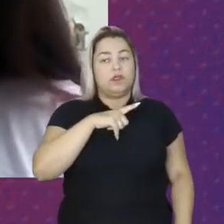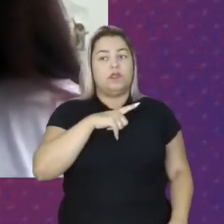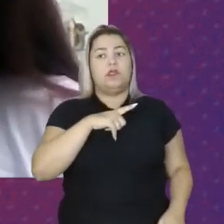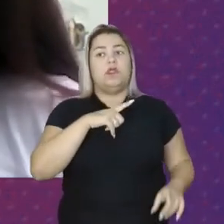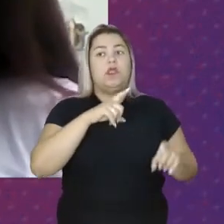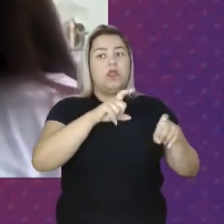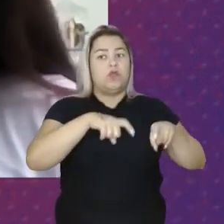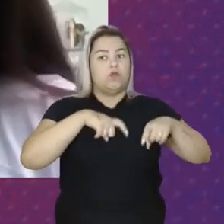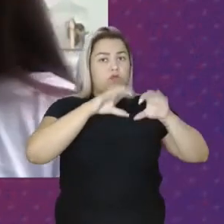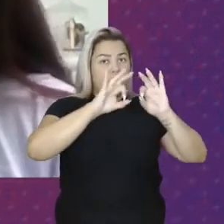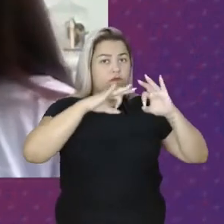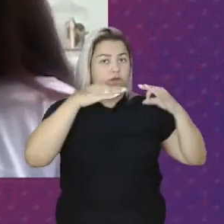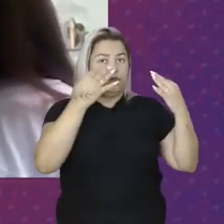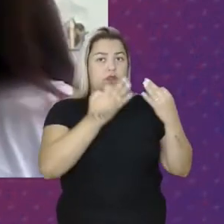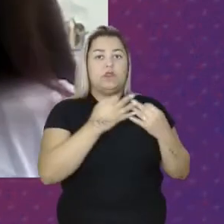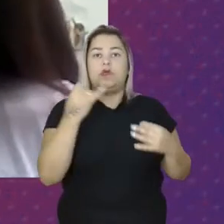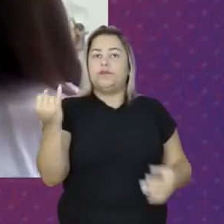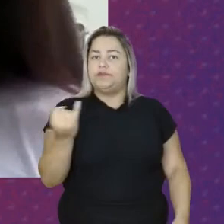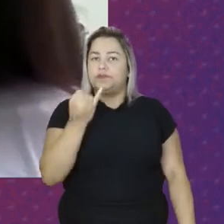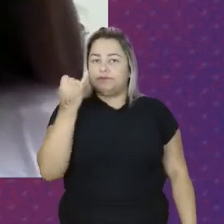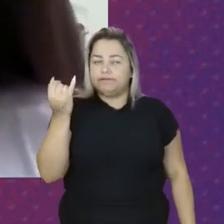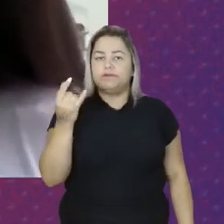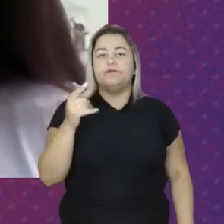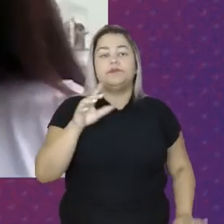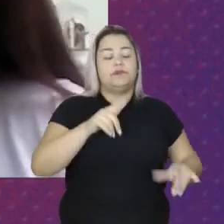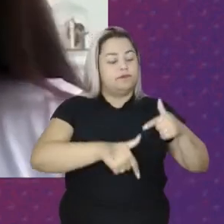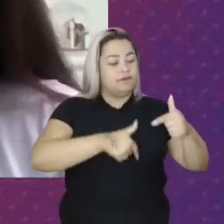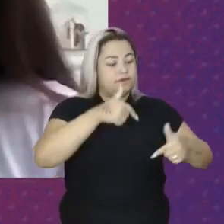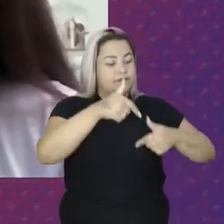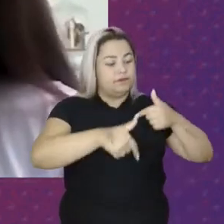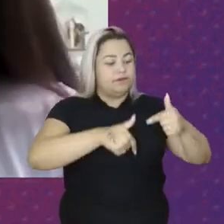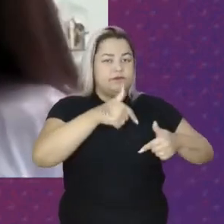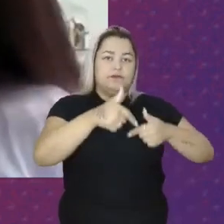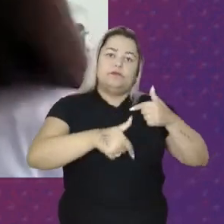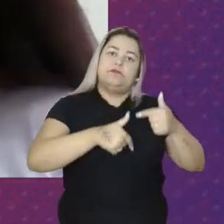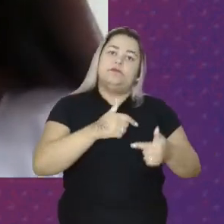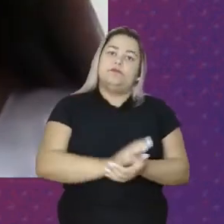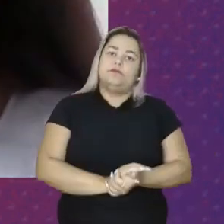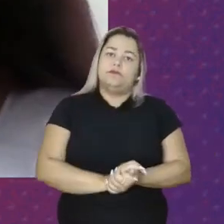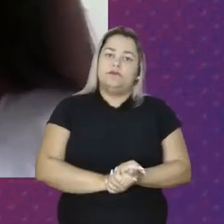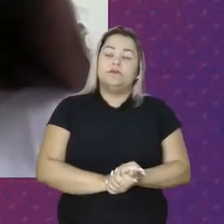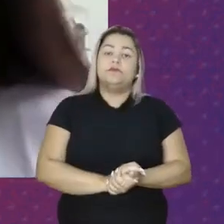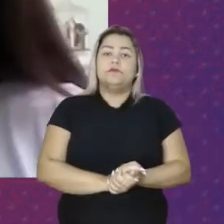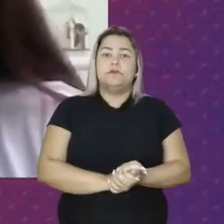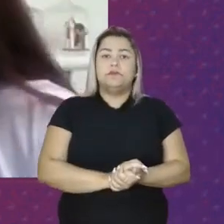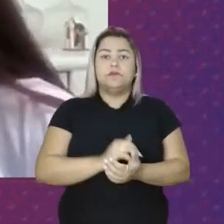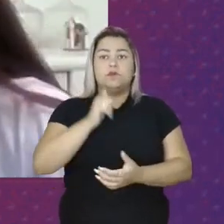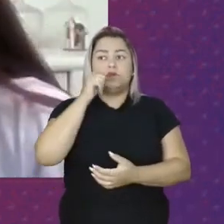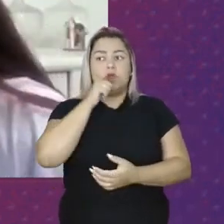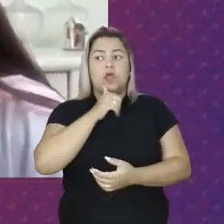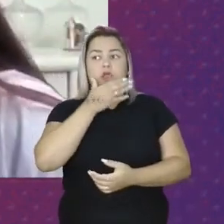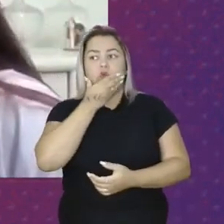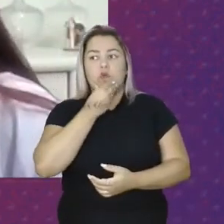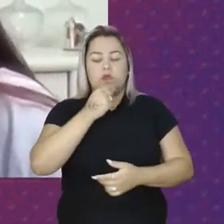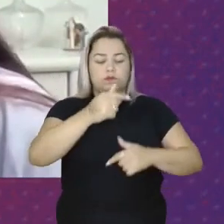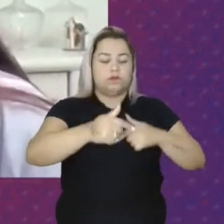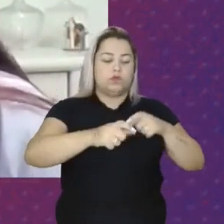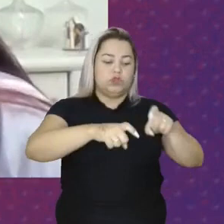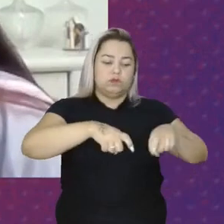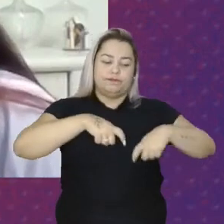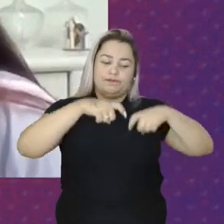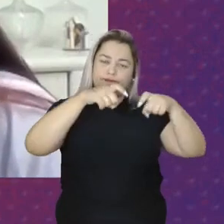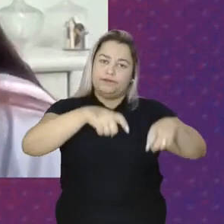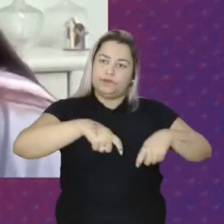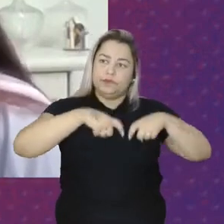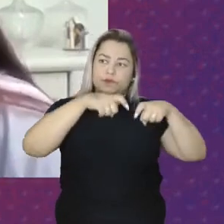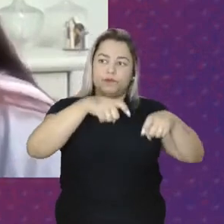familiar Que a importância Que as trabalhadoras Que os trabalhadores Que as agricultoras Que os agricultores Desenvolvem